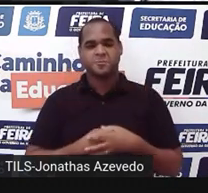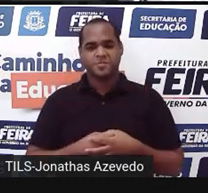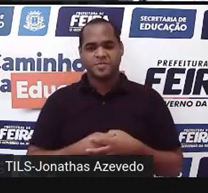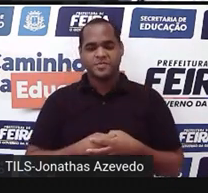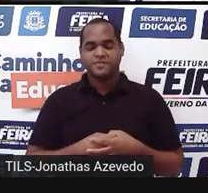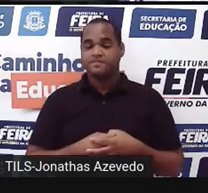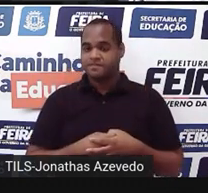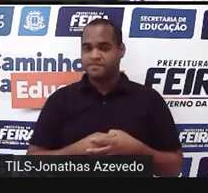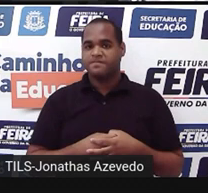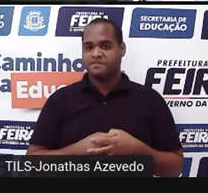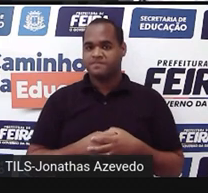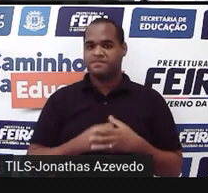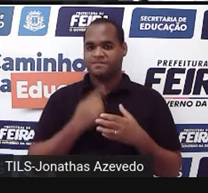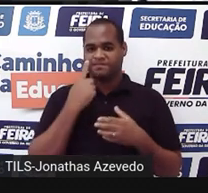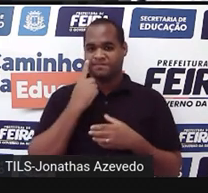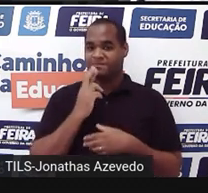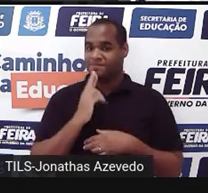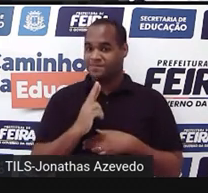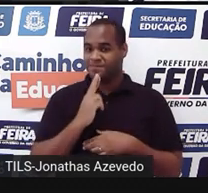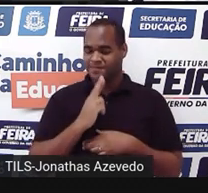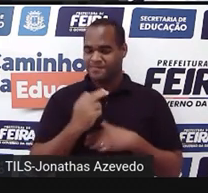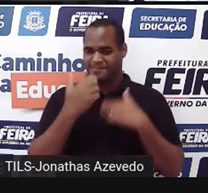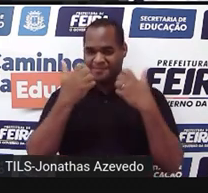Deixa eu te dizer qual é a resposta.